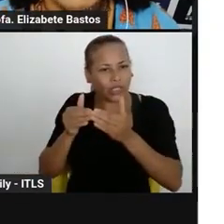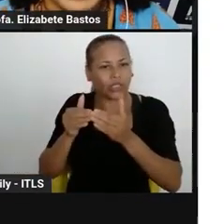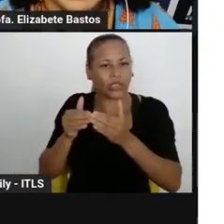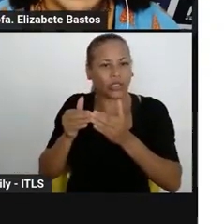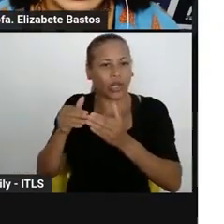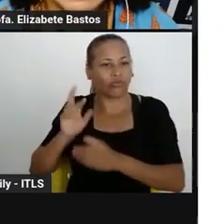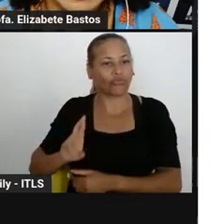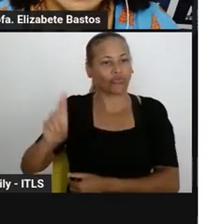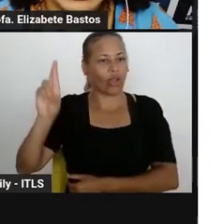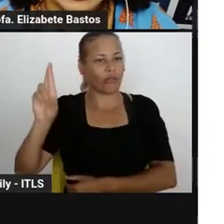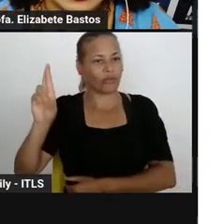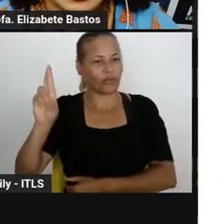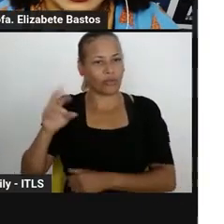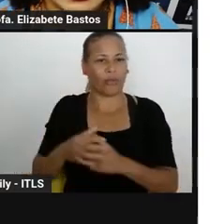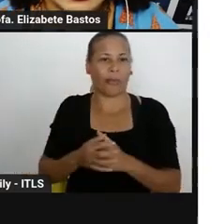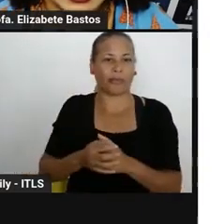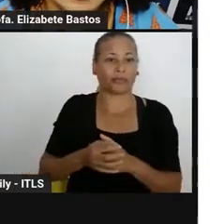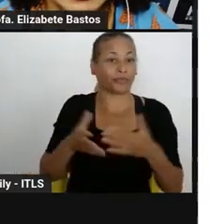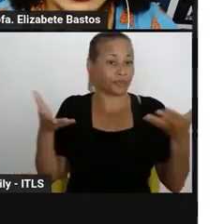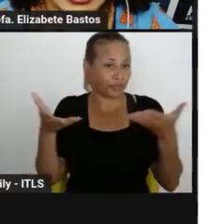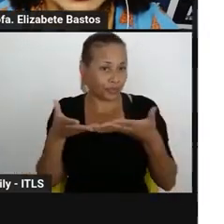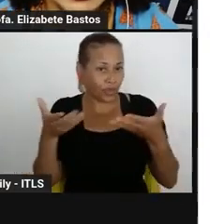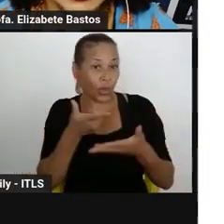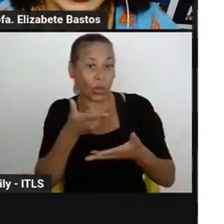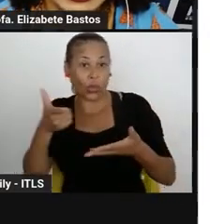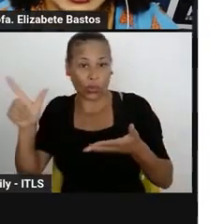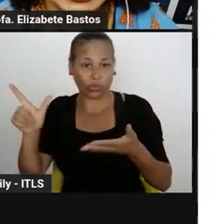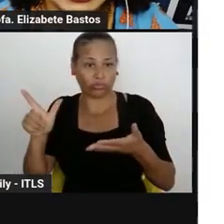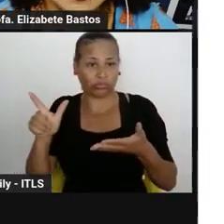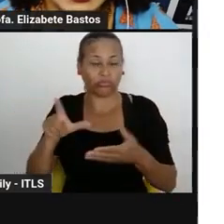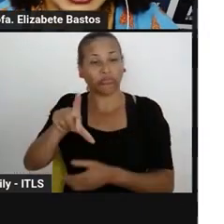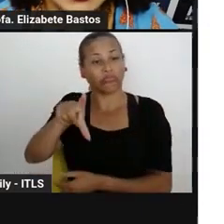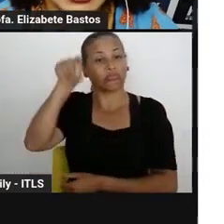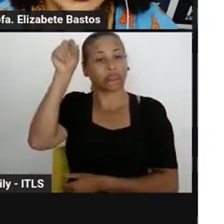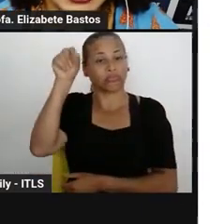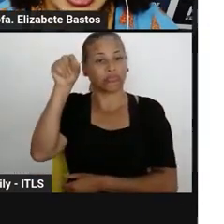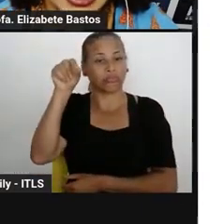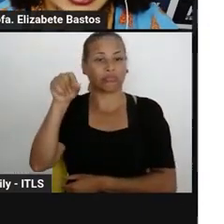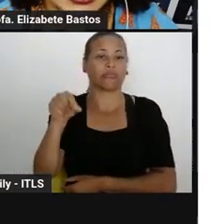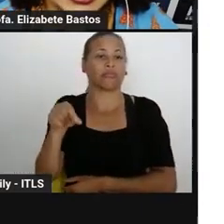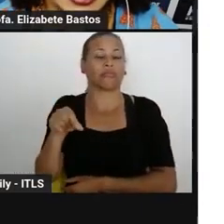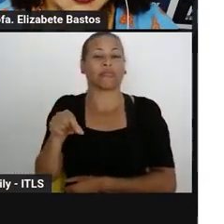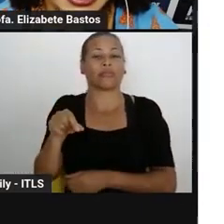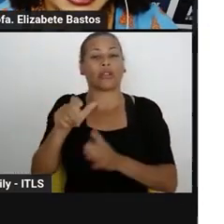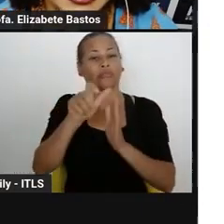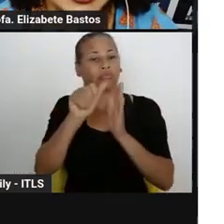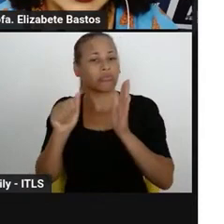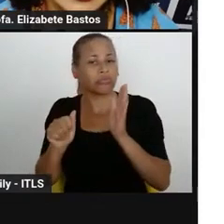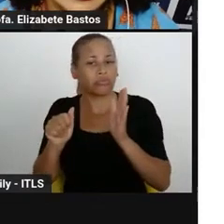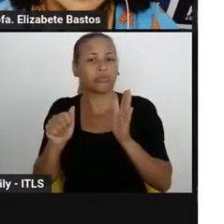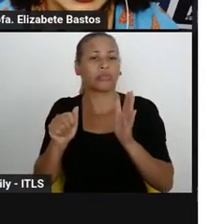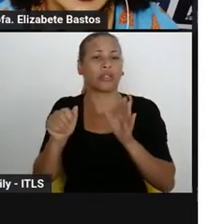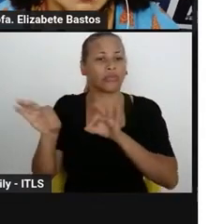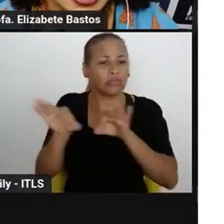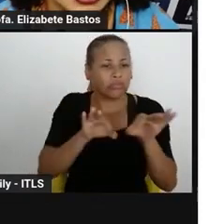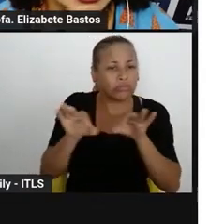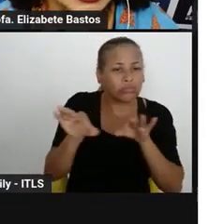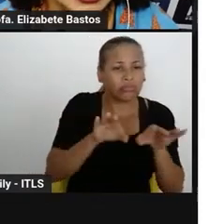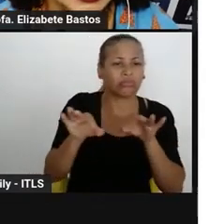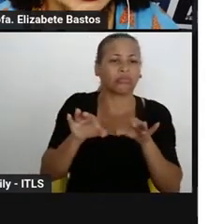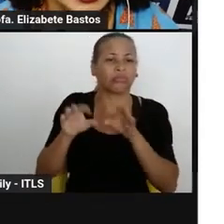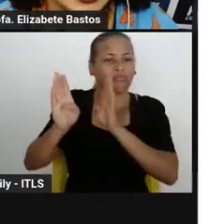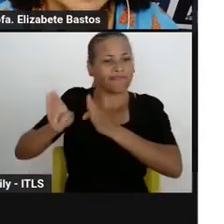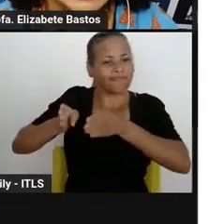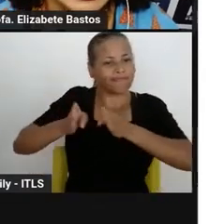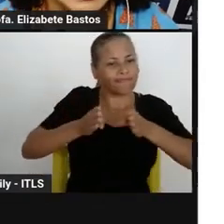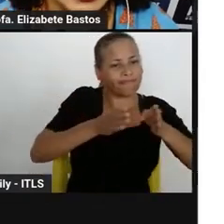Bom, nesse momento agora, temos a escolha das disciplinas diversificadas, que também fazem parte,